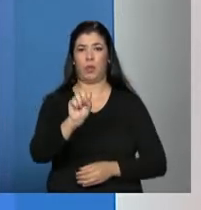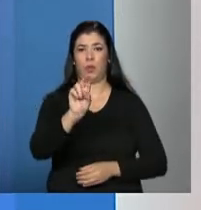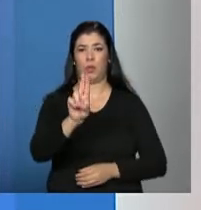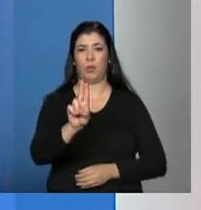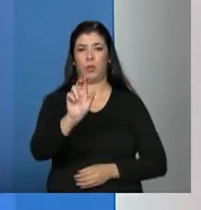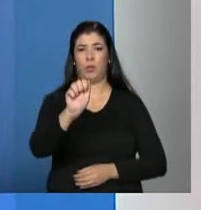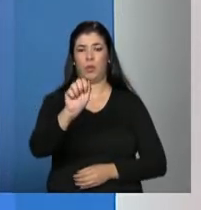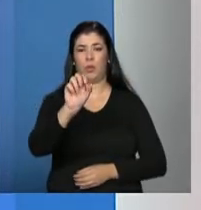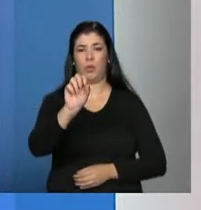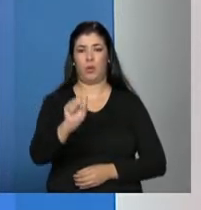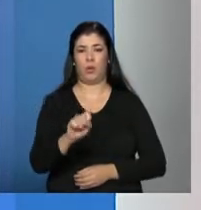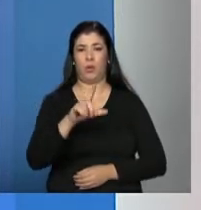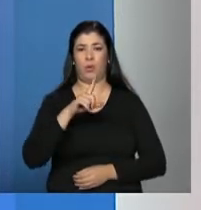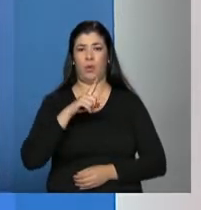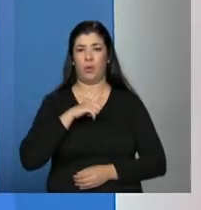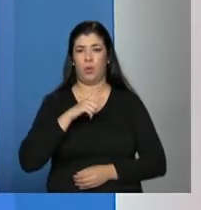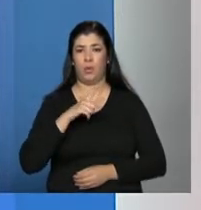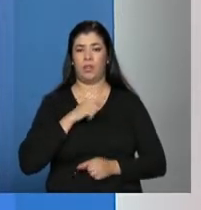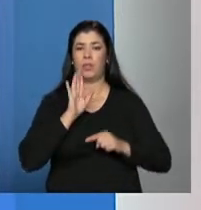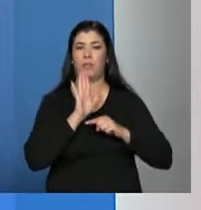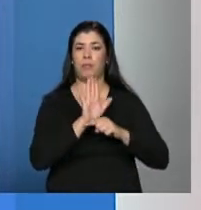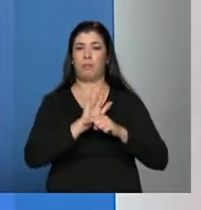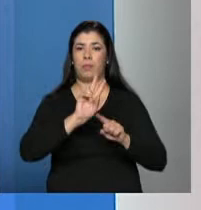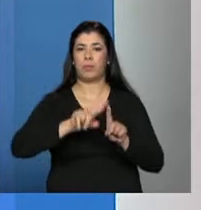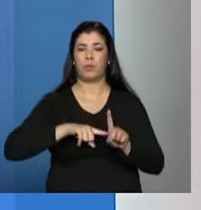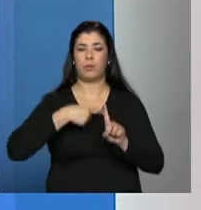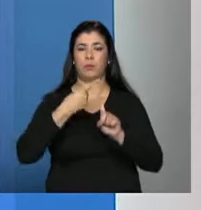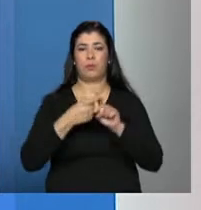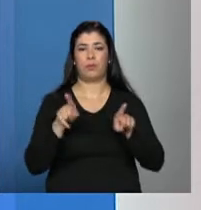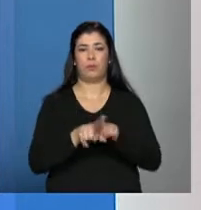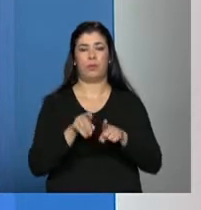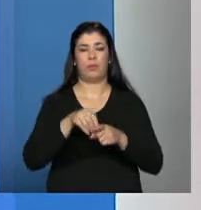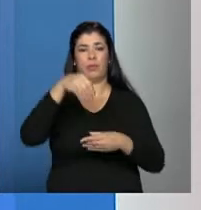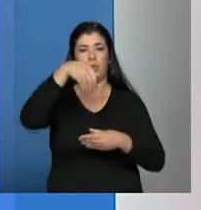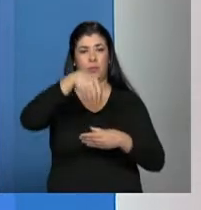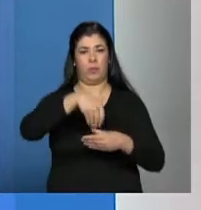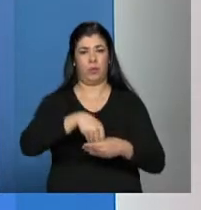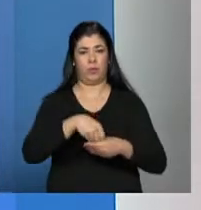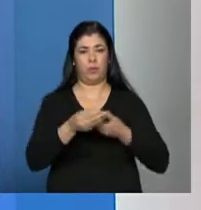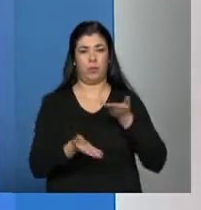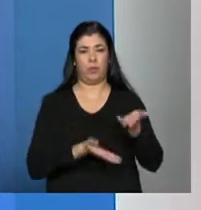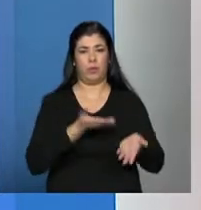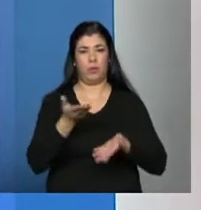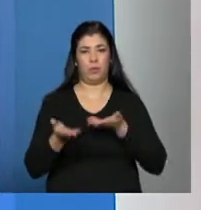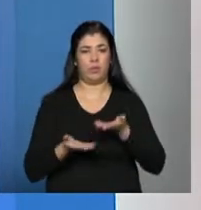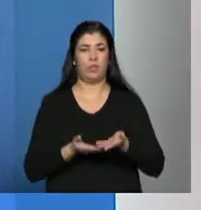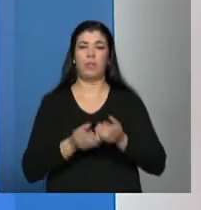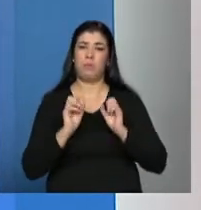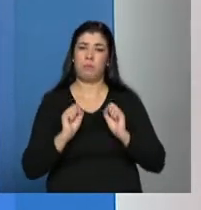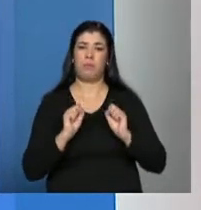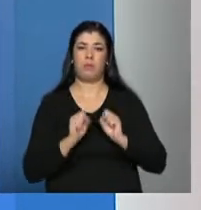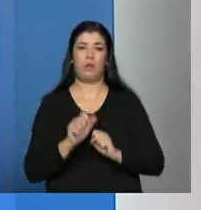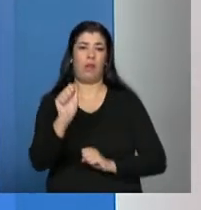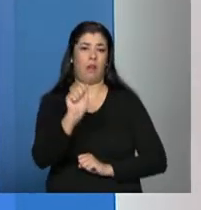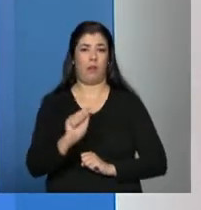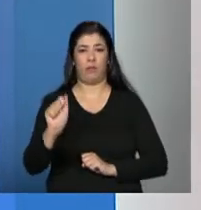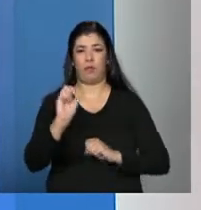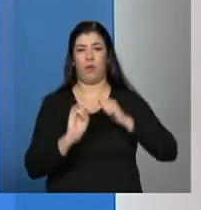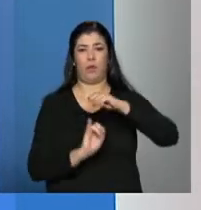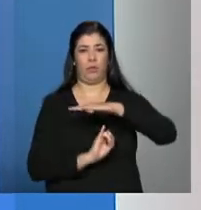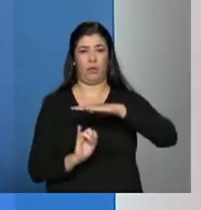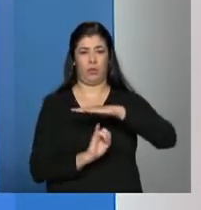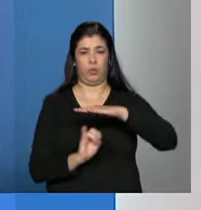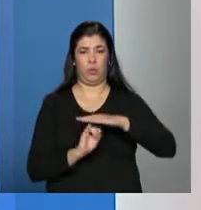rede complementar ao SUAS, são entidades que tanto podem ser entidades de assessoramento,